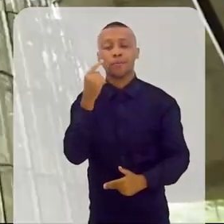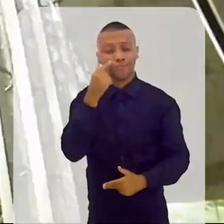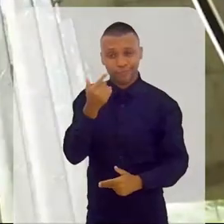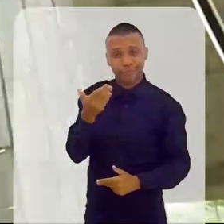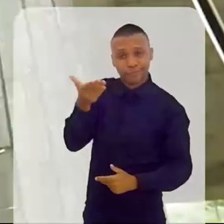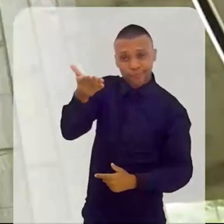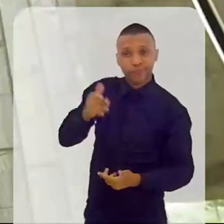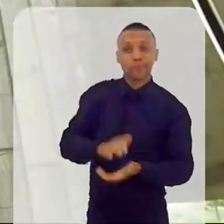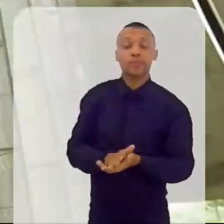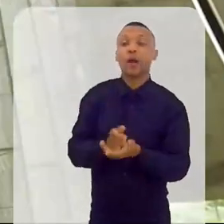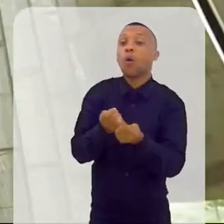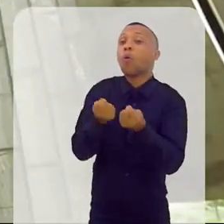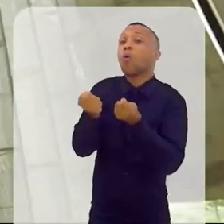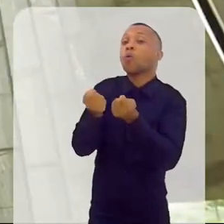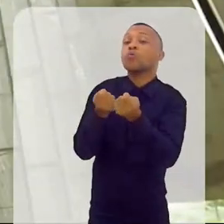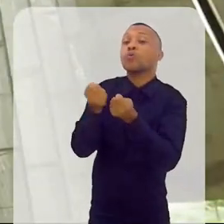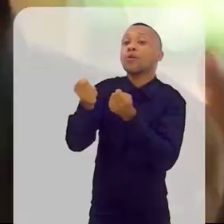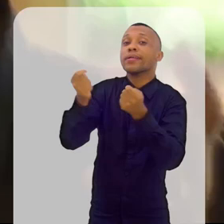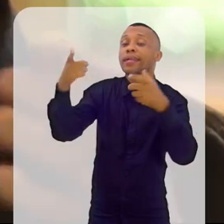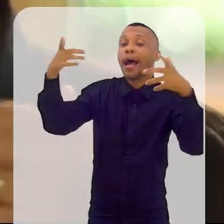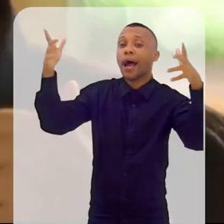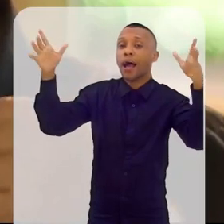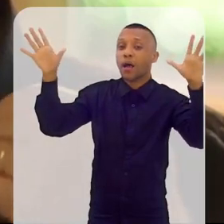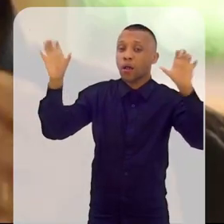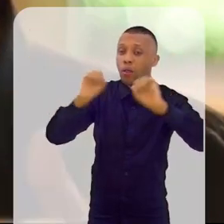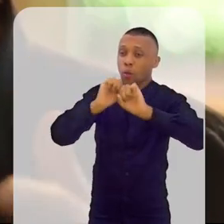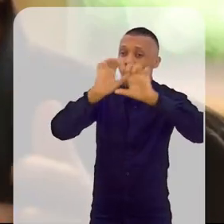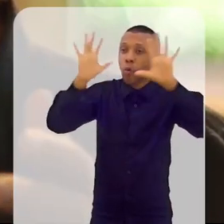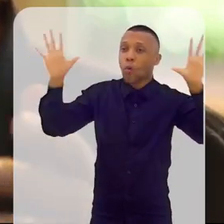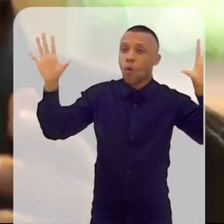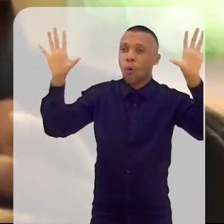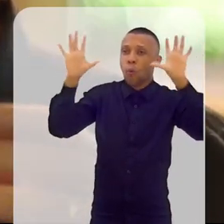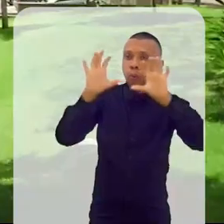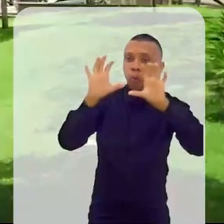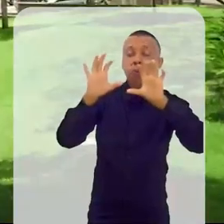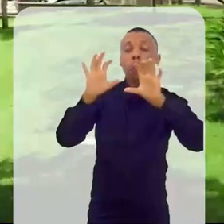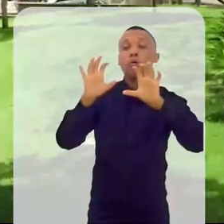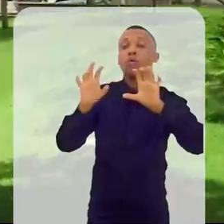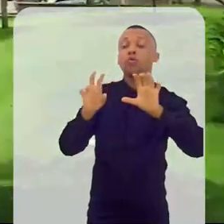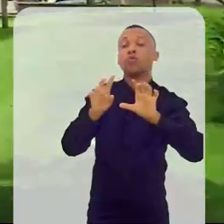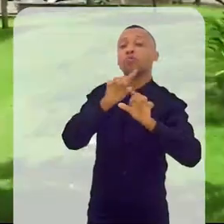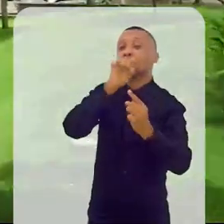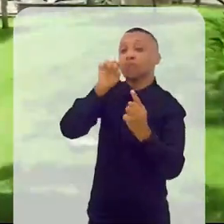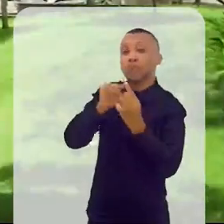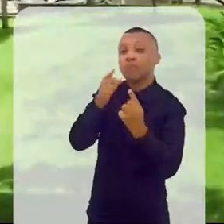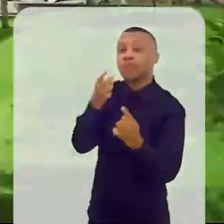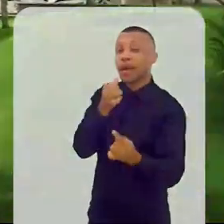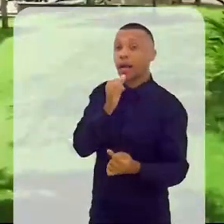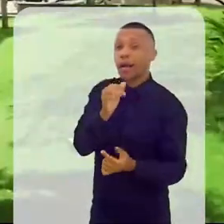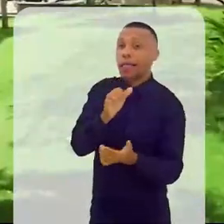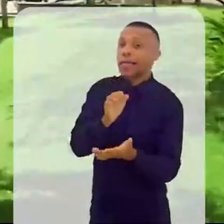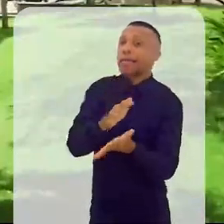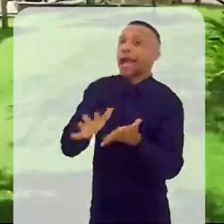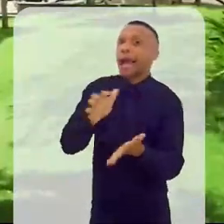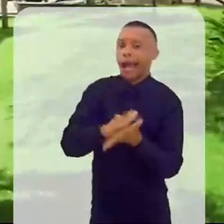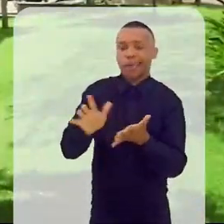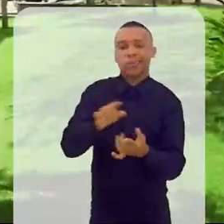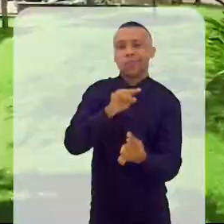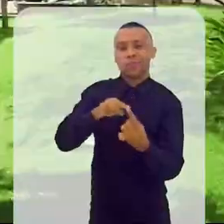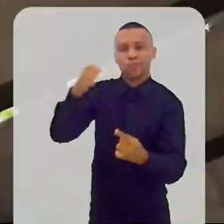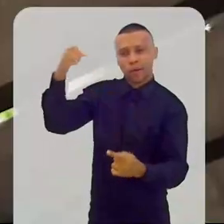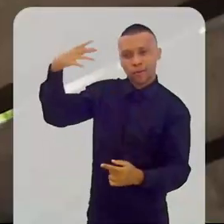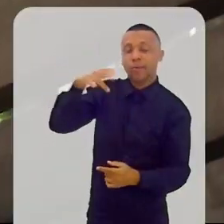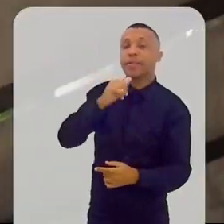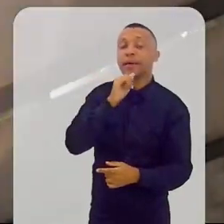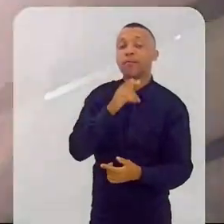controle da iluminação no prédio, De modo que você também use muito pouca energia para a iluminação. Então durante o dia, nós